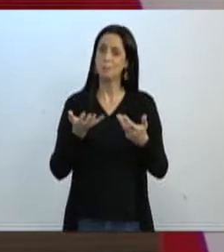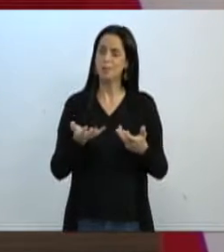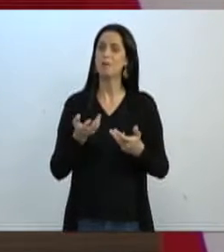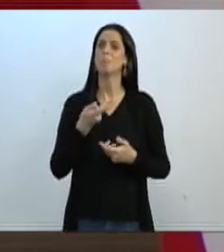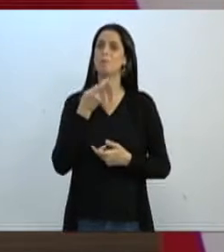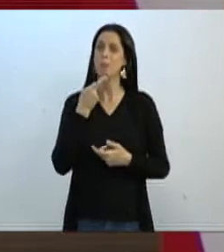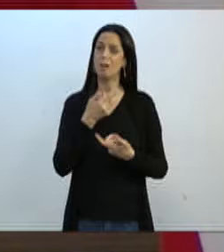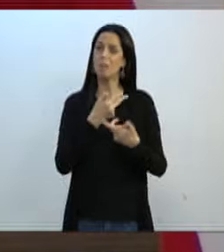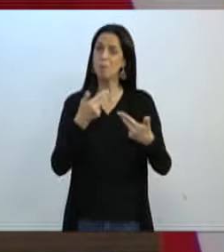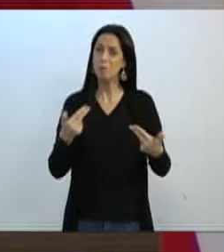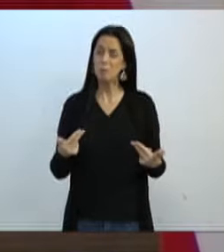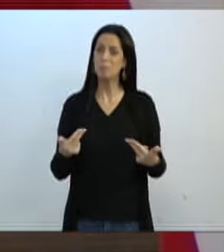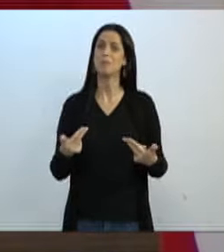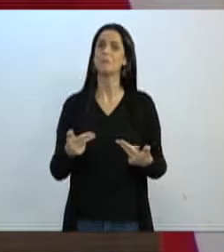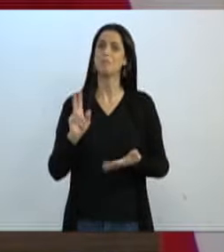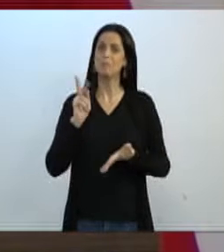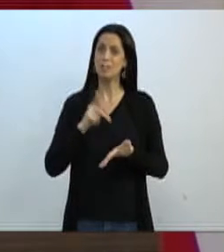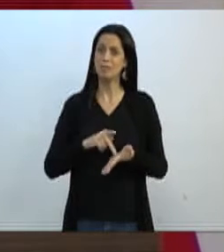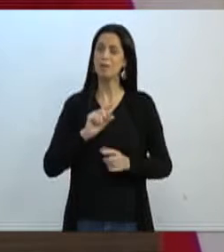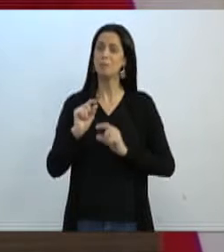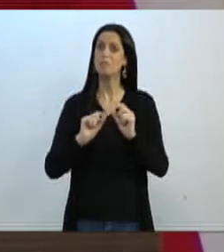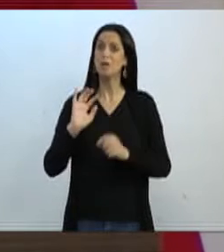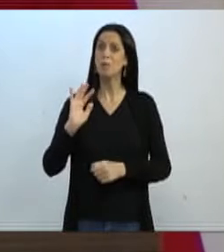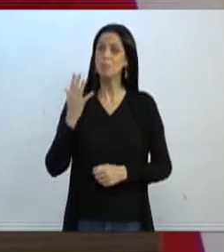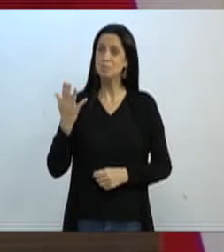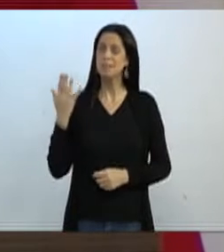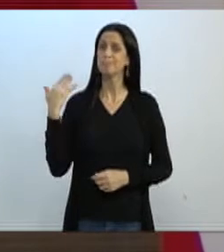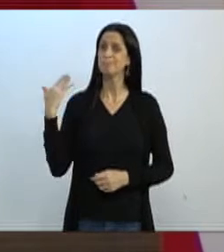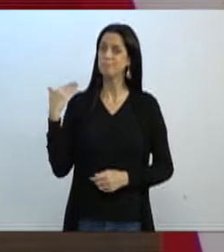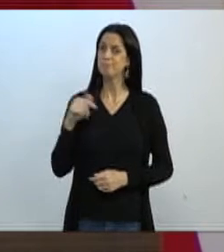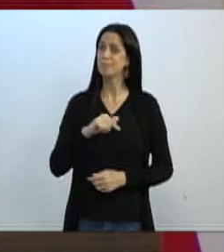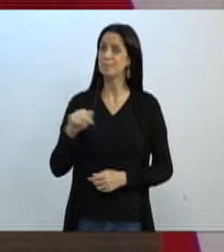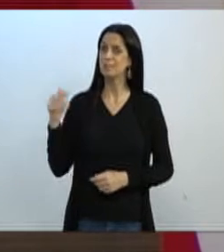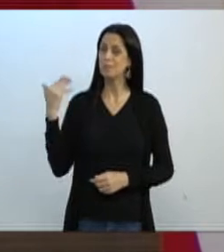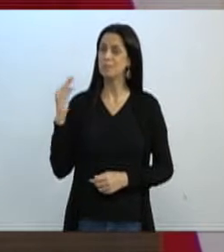muito, mas muito baixo que tem acontecido nessas últimas semanas.